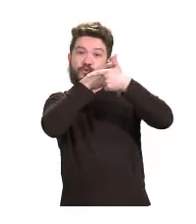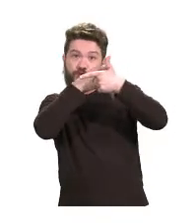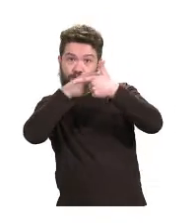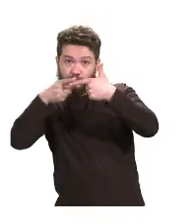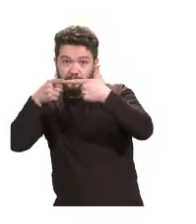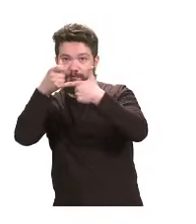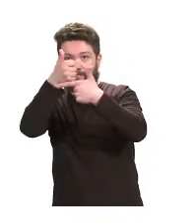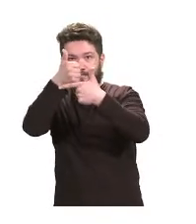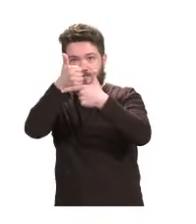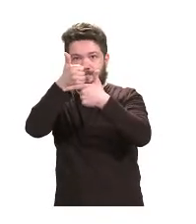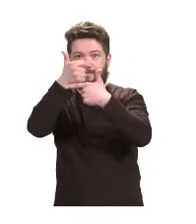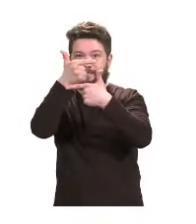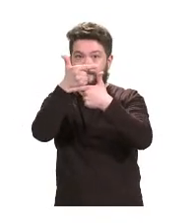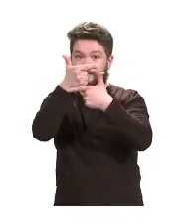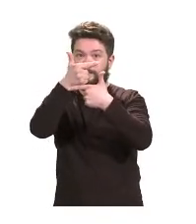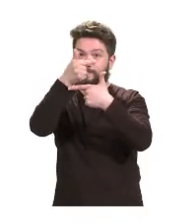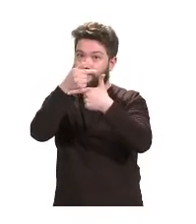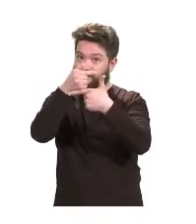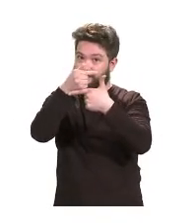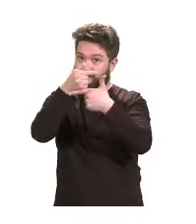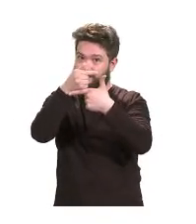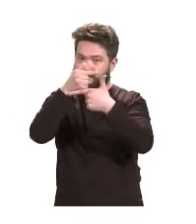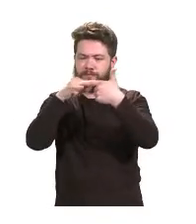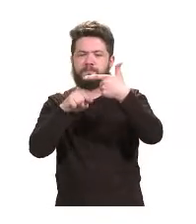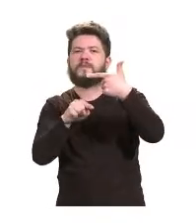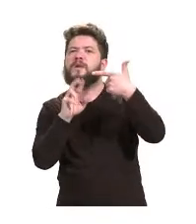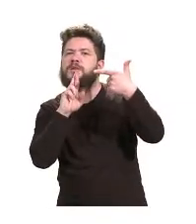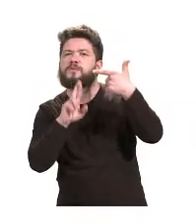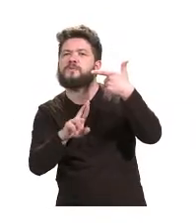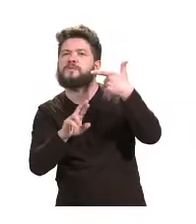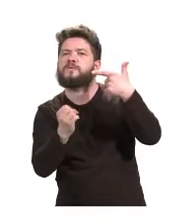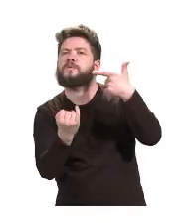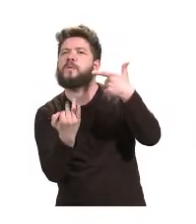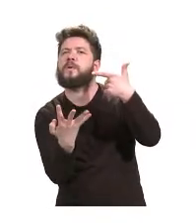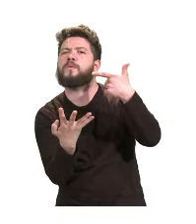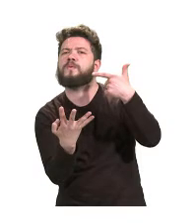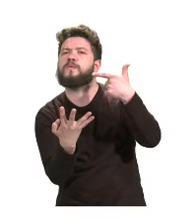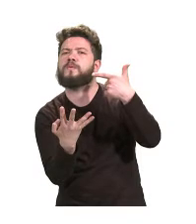Agora, divida este resultado por 127.